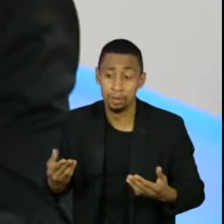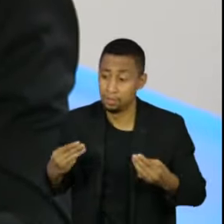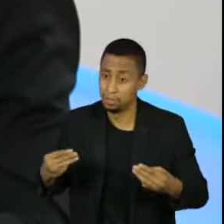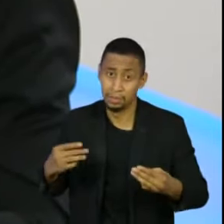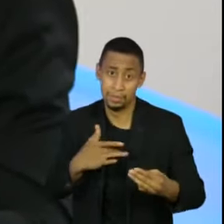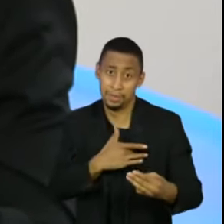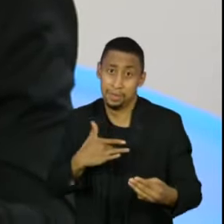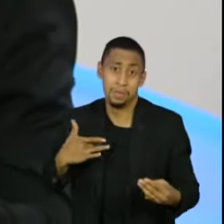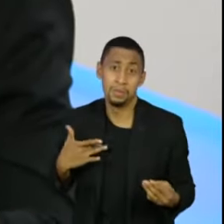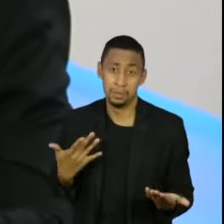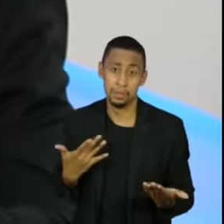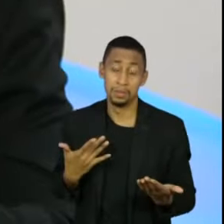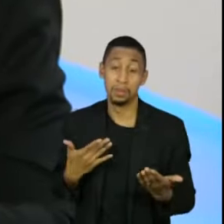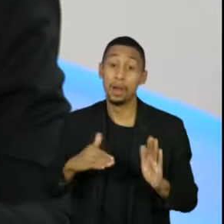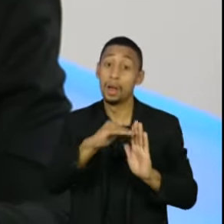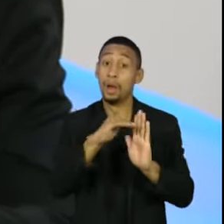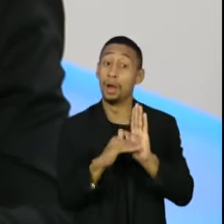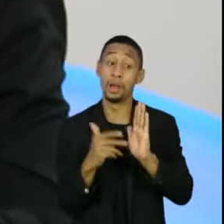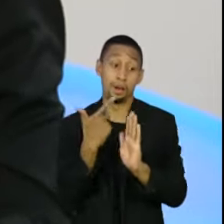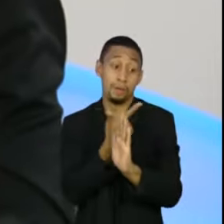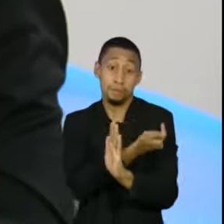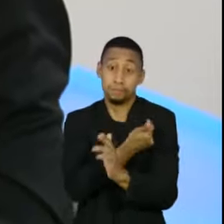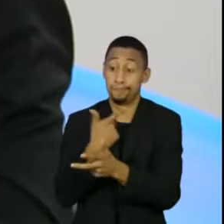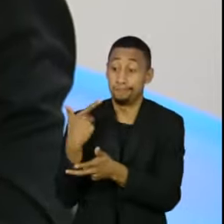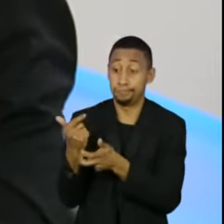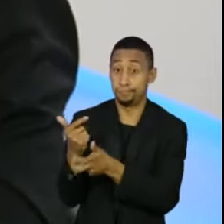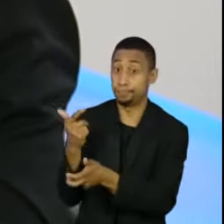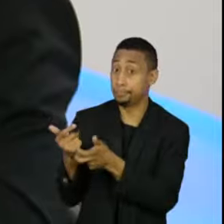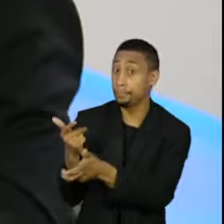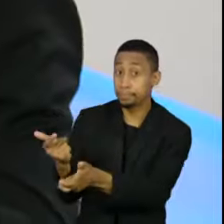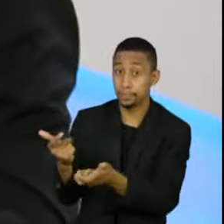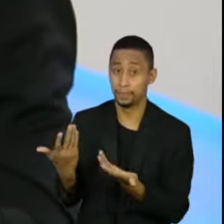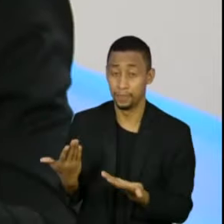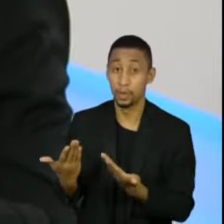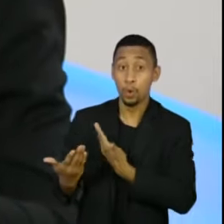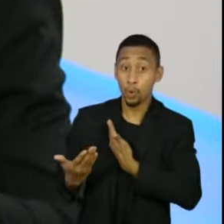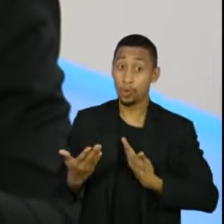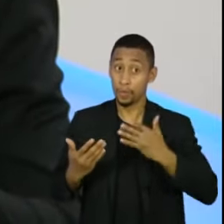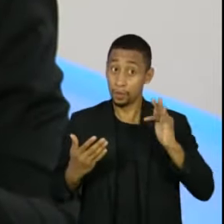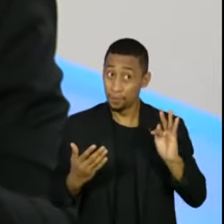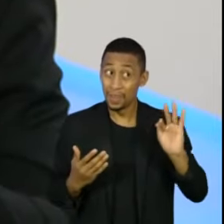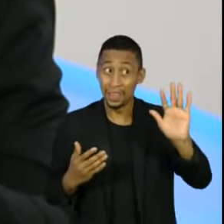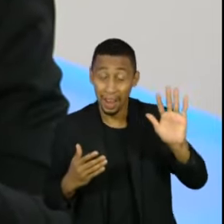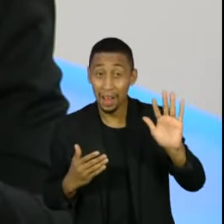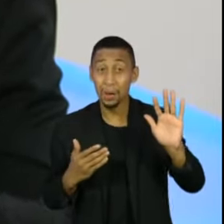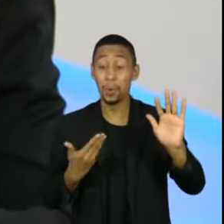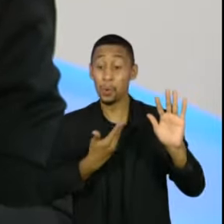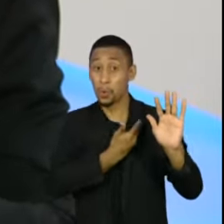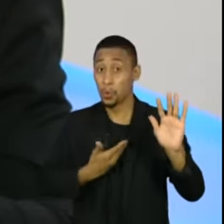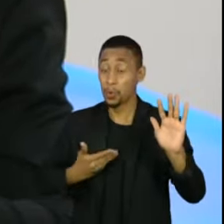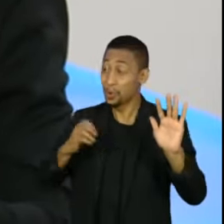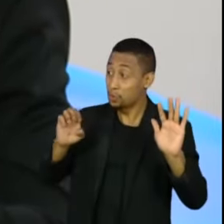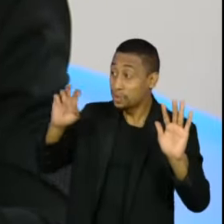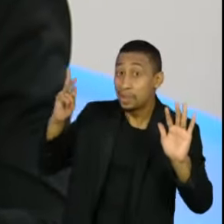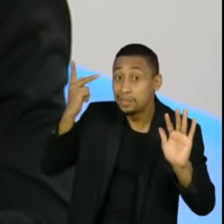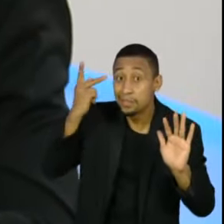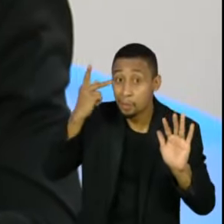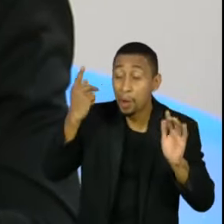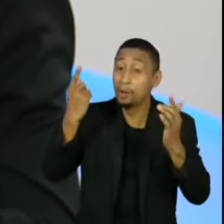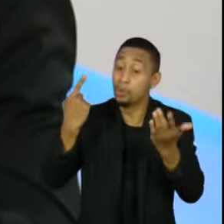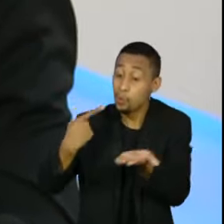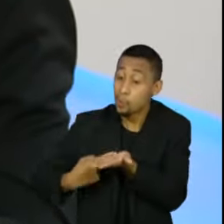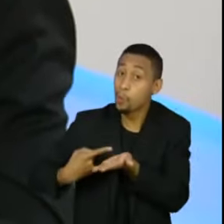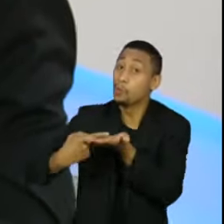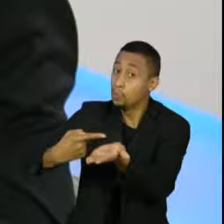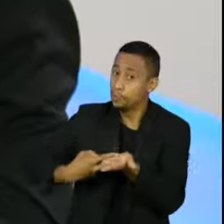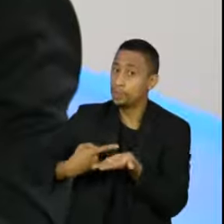vacinação. A opção feita, que eu não vou dizer só do governo federal, que veio também do governo de São Paulo, de se ter uma produção própria no Brasil,